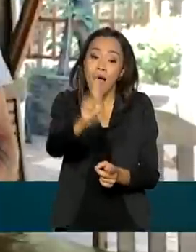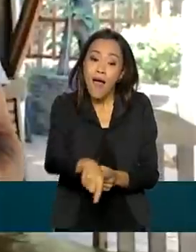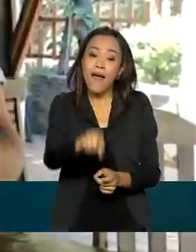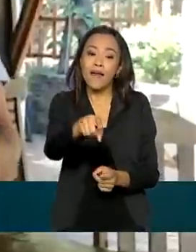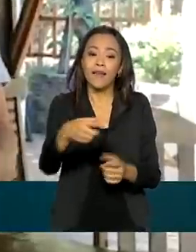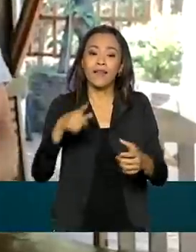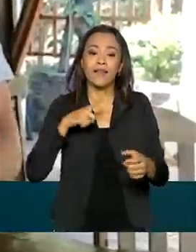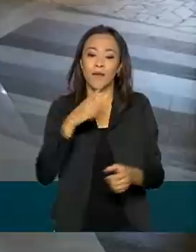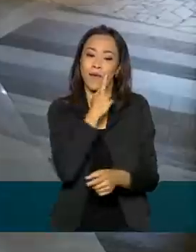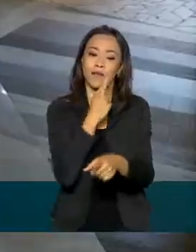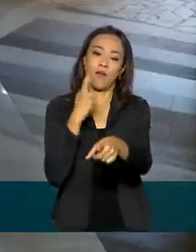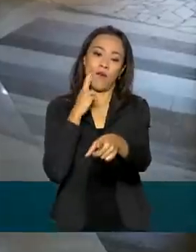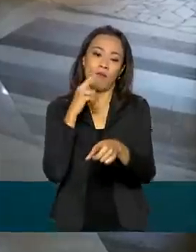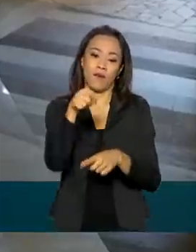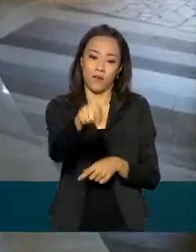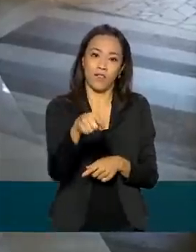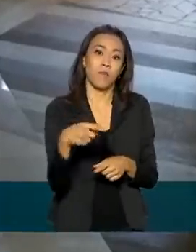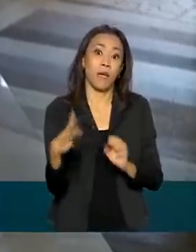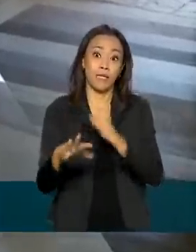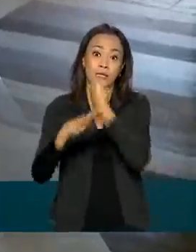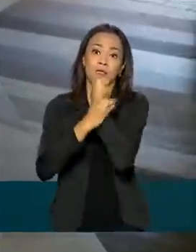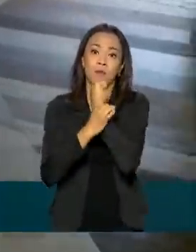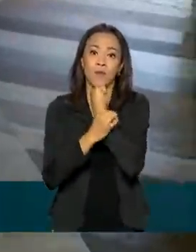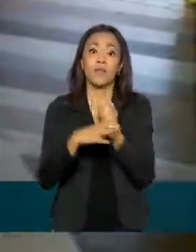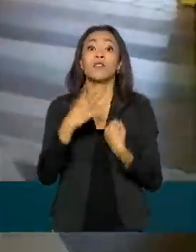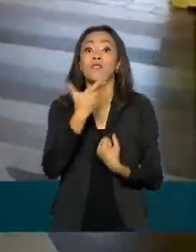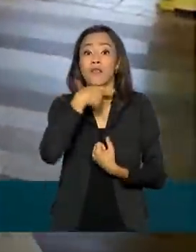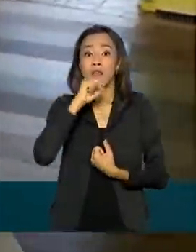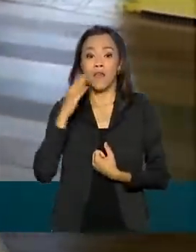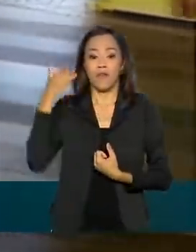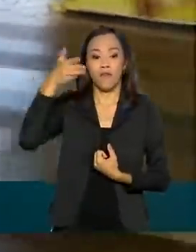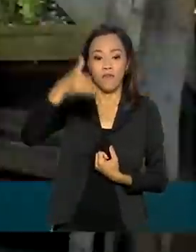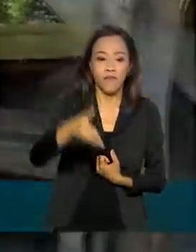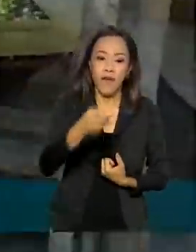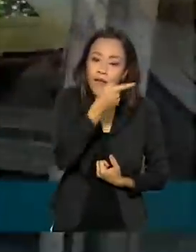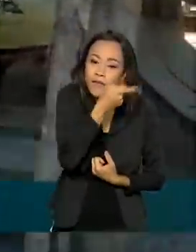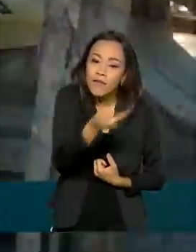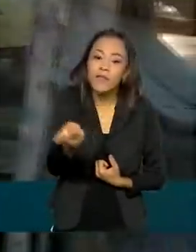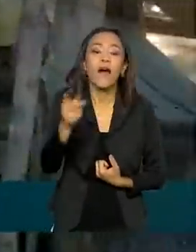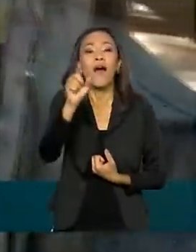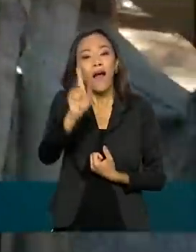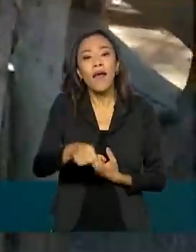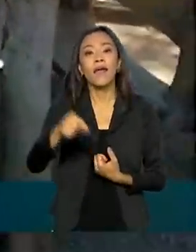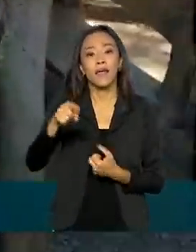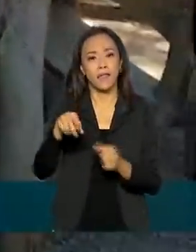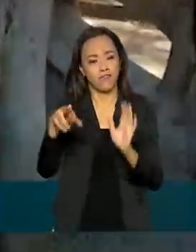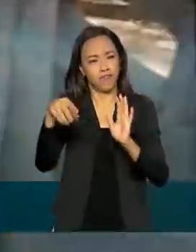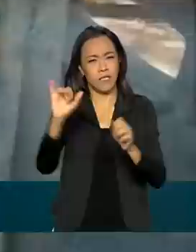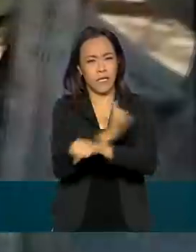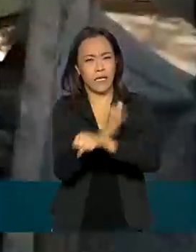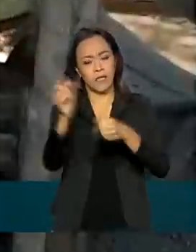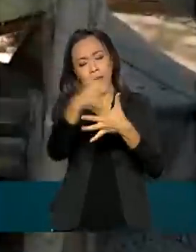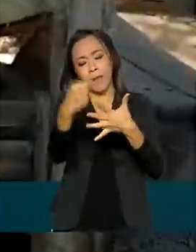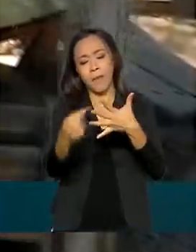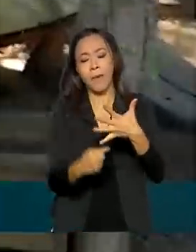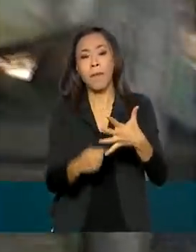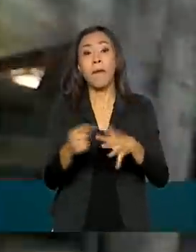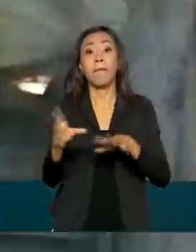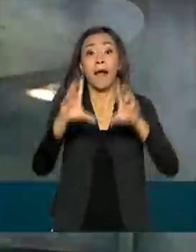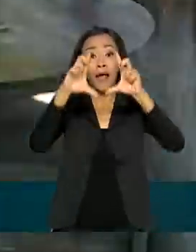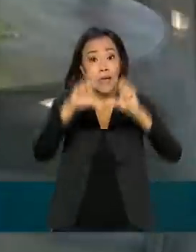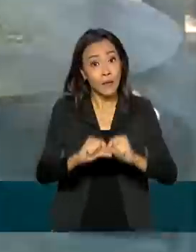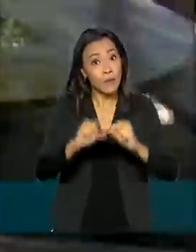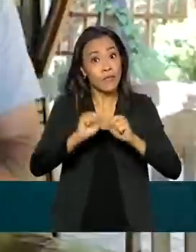fica o restaurante do Osmani. E para a segurança de quem passa por lá, ele investiu em ações para reduzir o risco de contaminação por